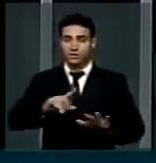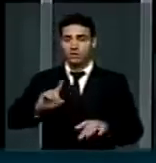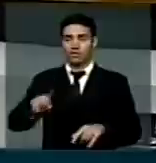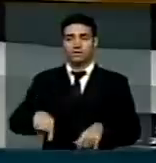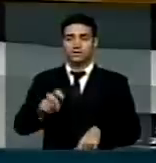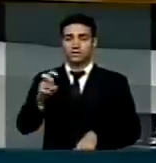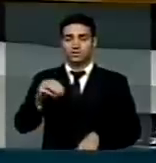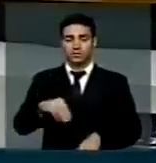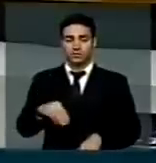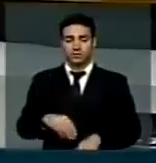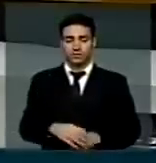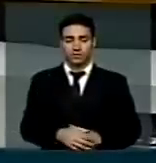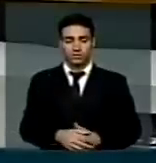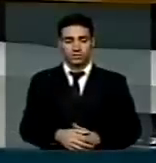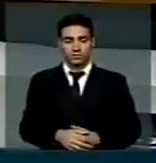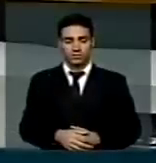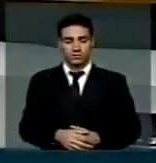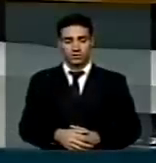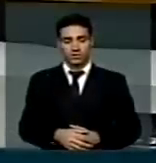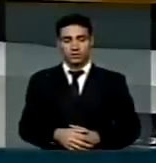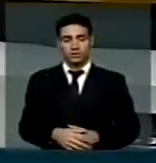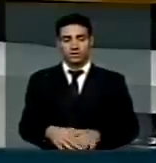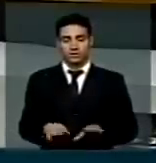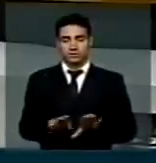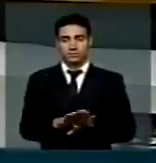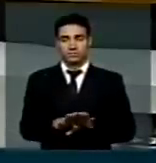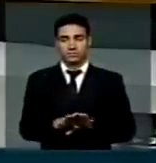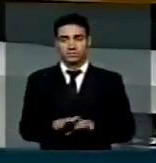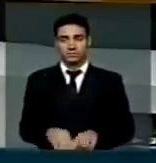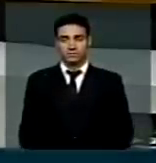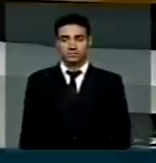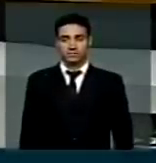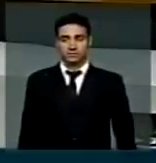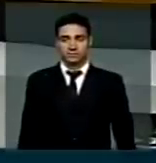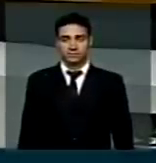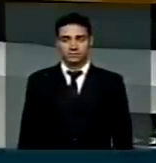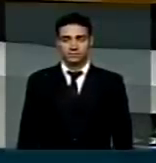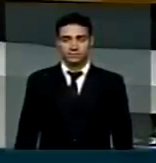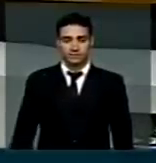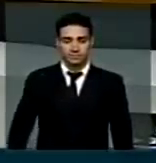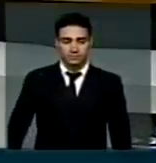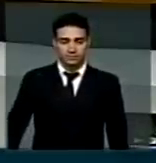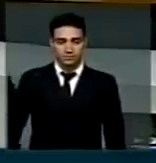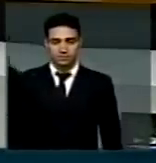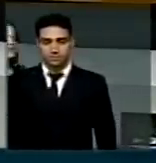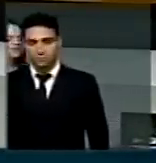Presidente. A liderança do pessoal tem cinco minutos, que é uma vez só por semana. Pode verificar.